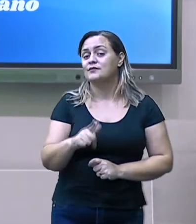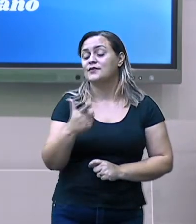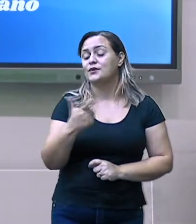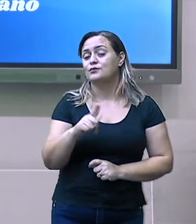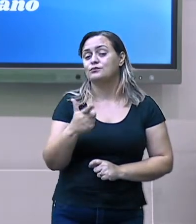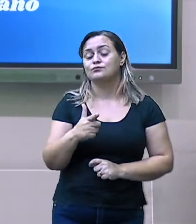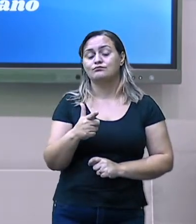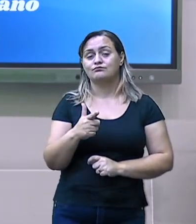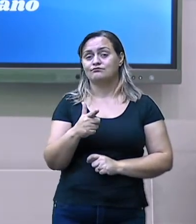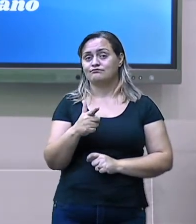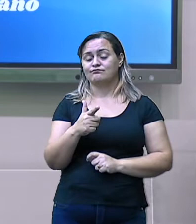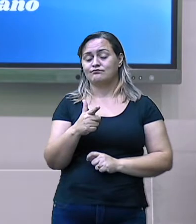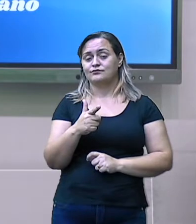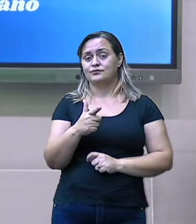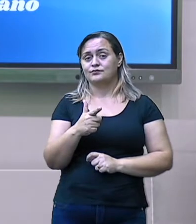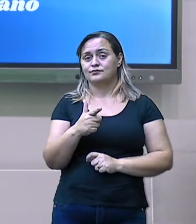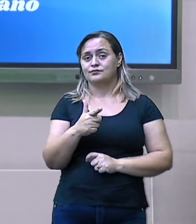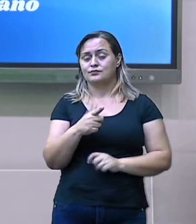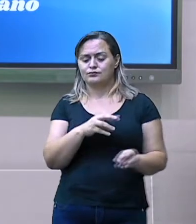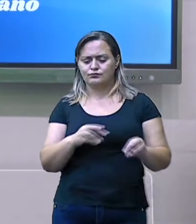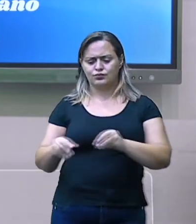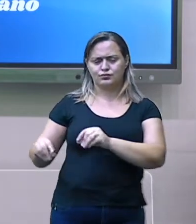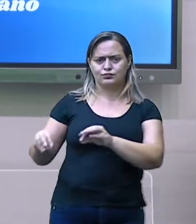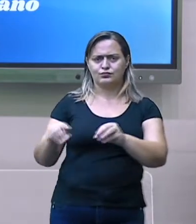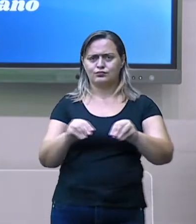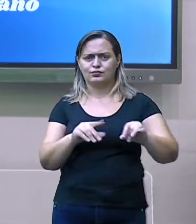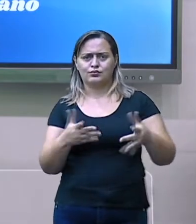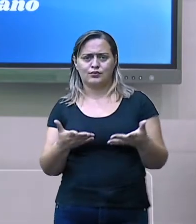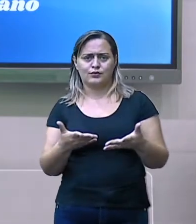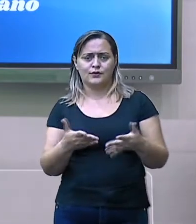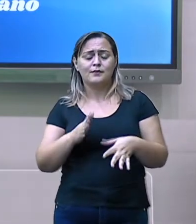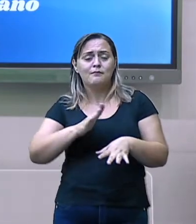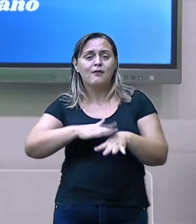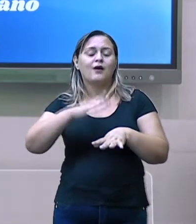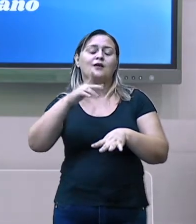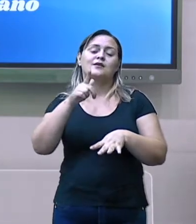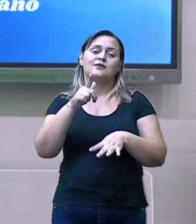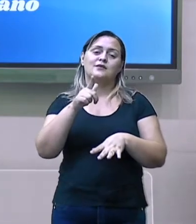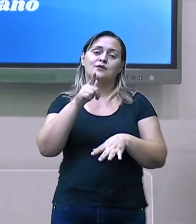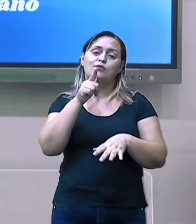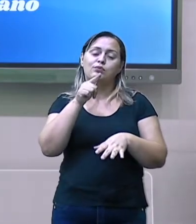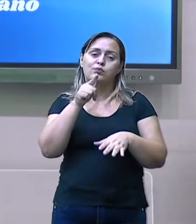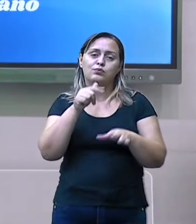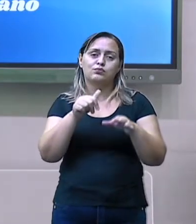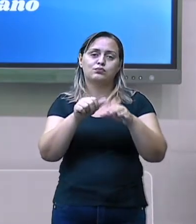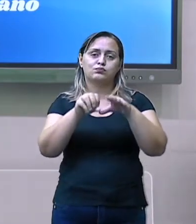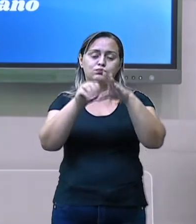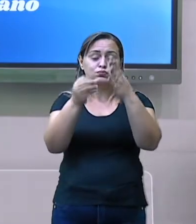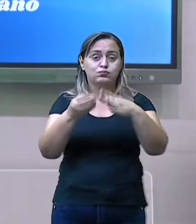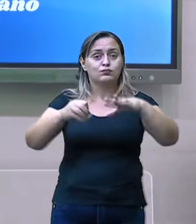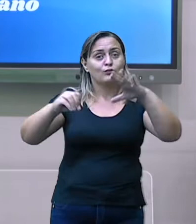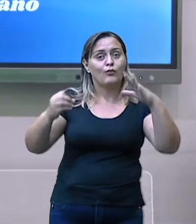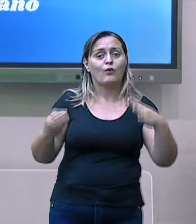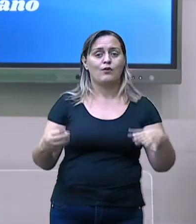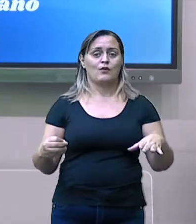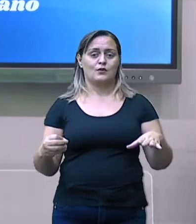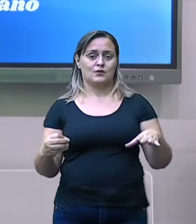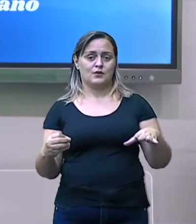continente, pois a maior parte é formada pelo oceano glacial Ártico. É interessante.